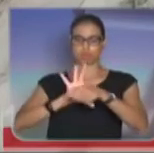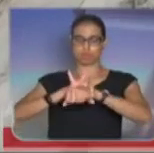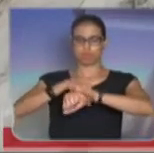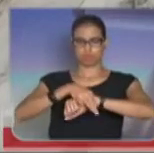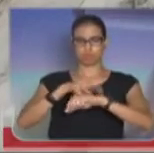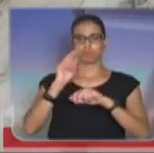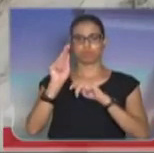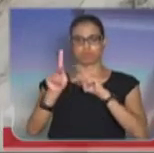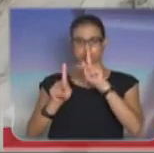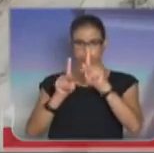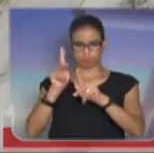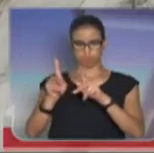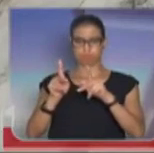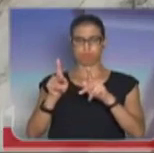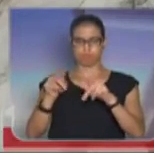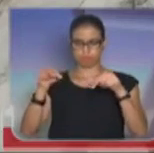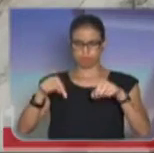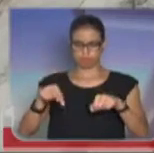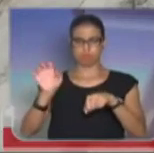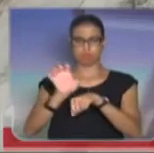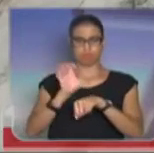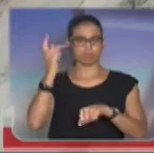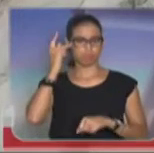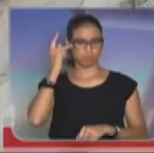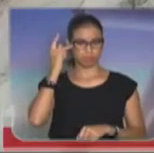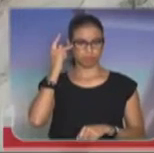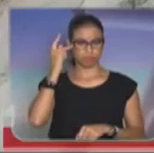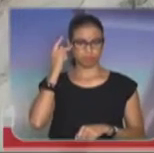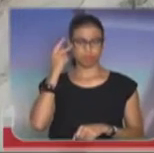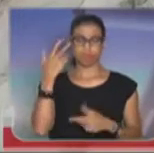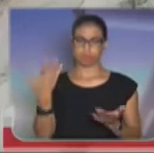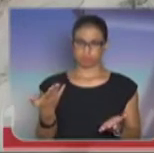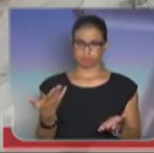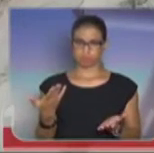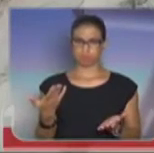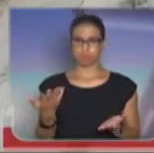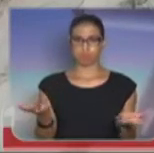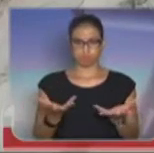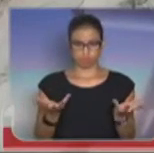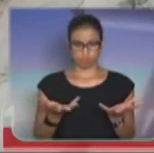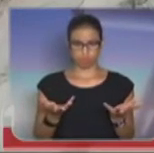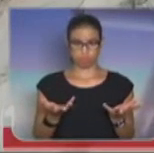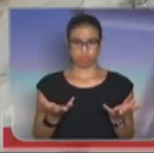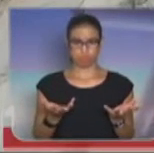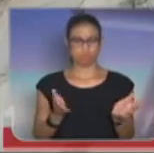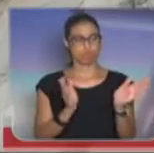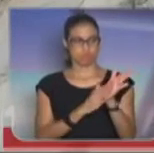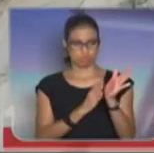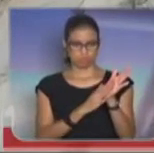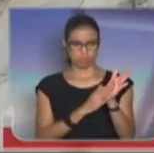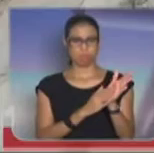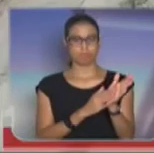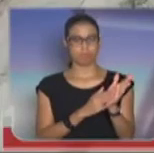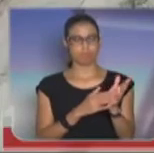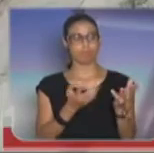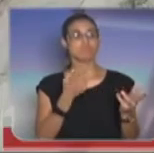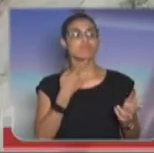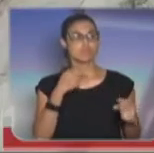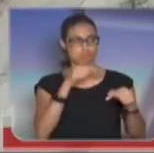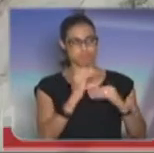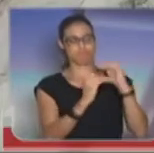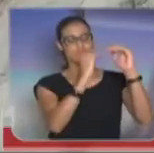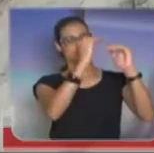pública no nosso Estado de São Paulo. Então, aqui, hoje é o motivo de dar somente votos de sucesso